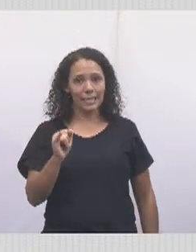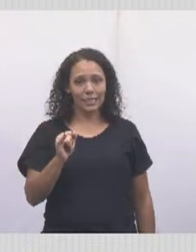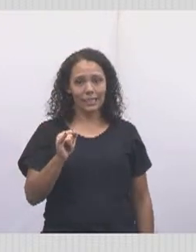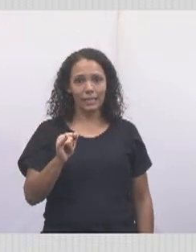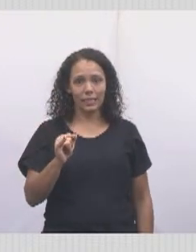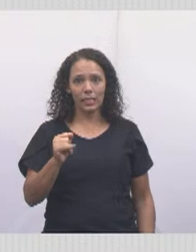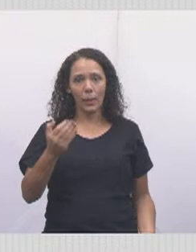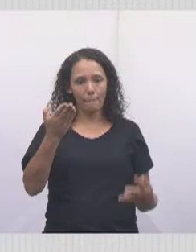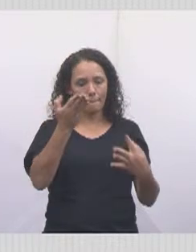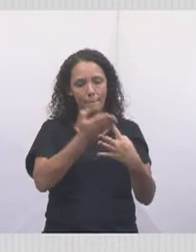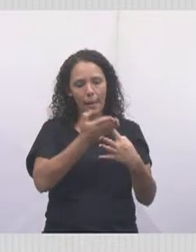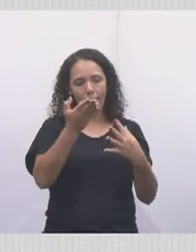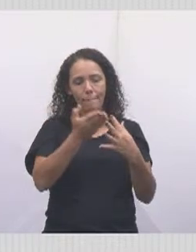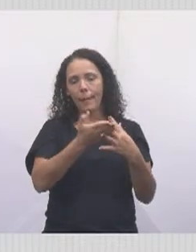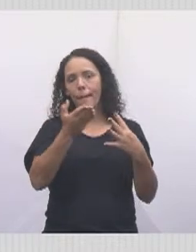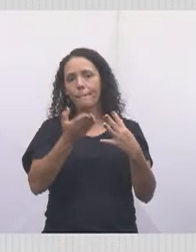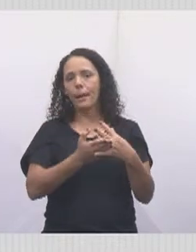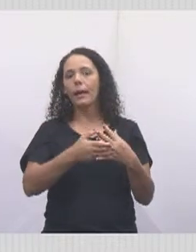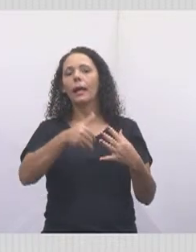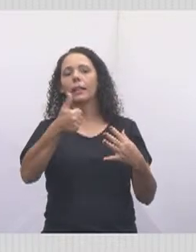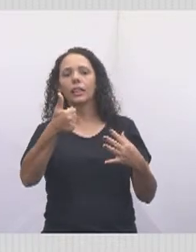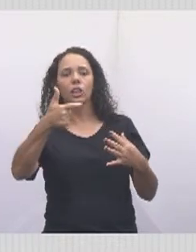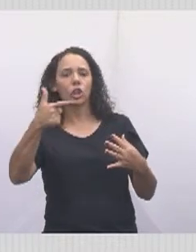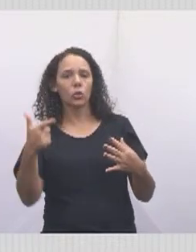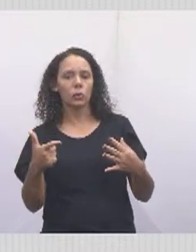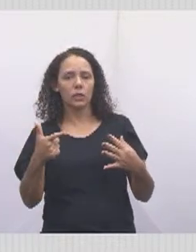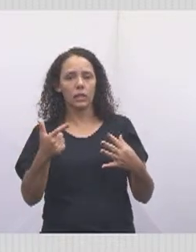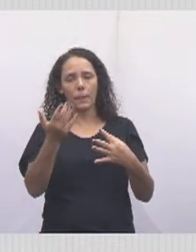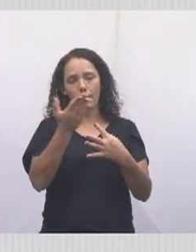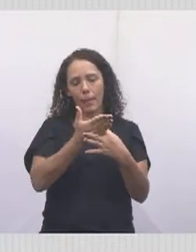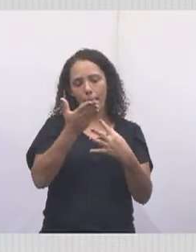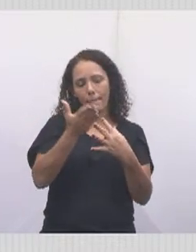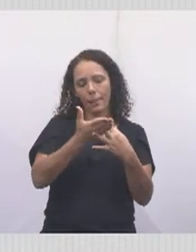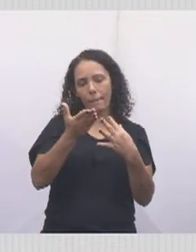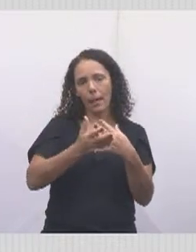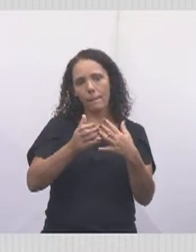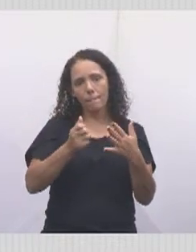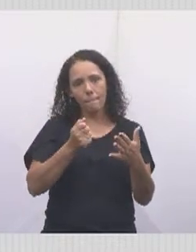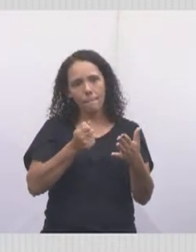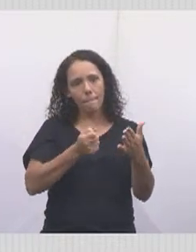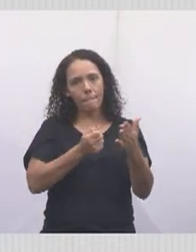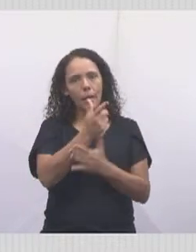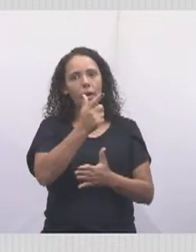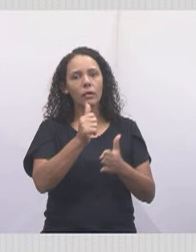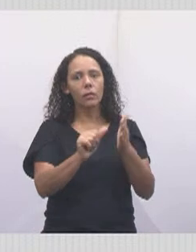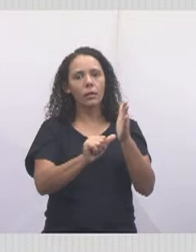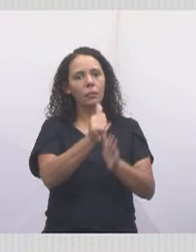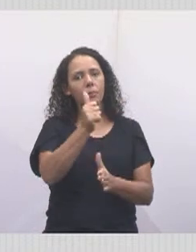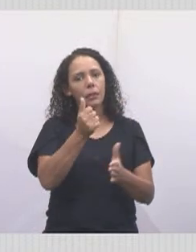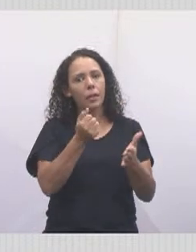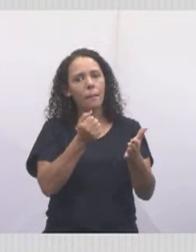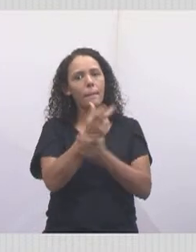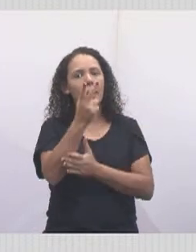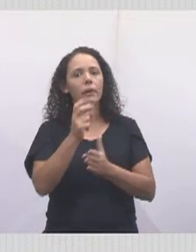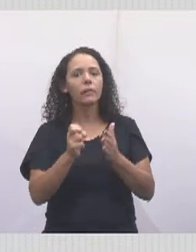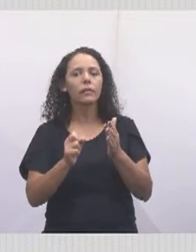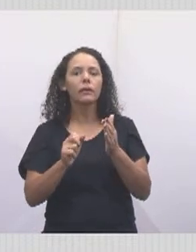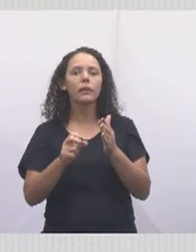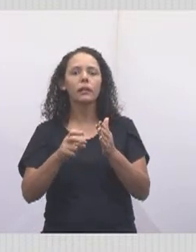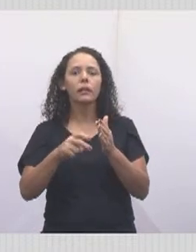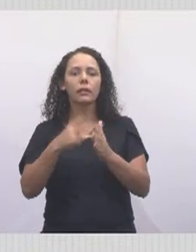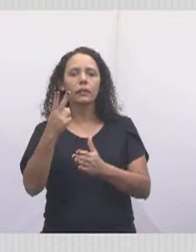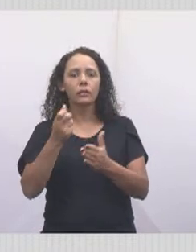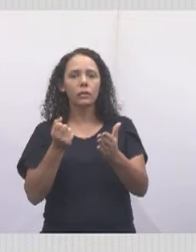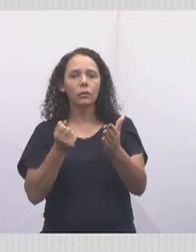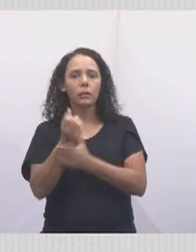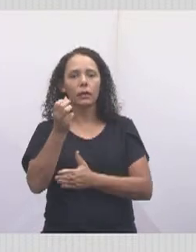fizer o parcelamento de 12 vezes, pagou uma parcela, duas ou três e